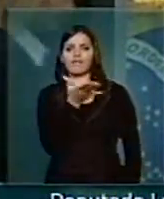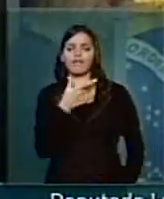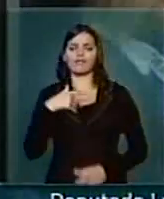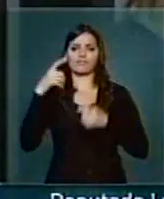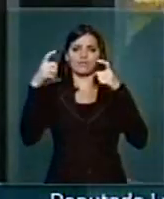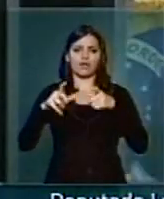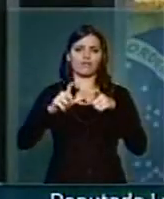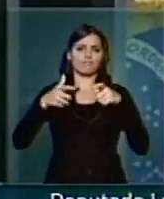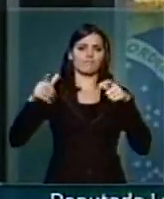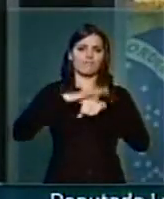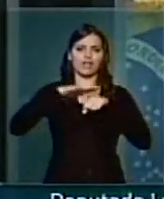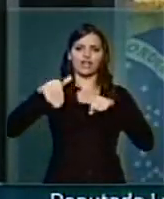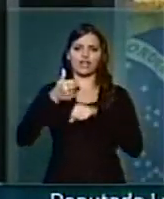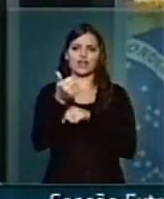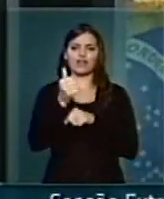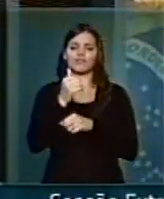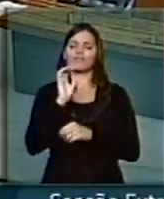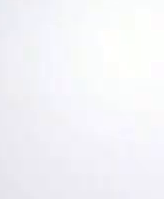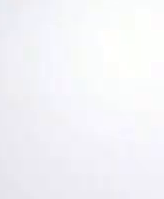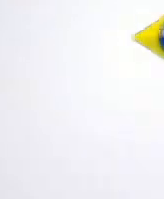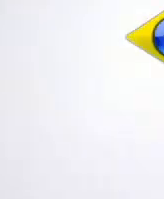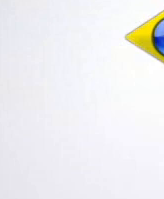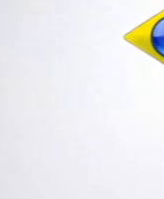crescendo a cada eleição. Obrigado.